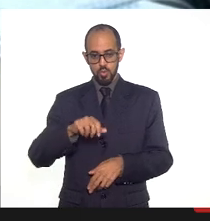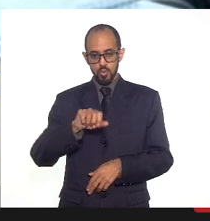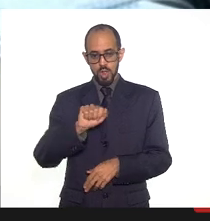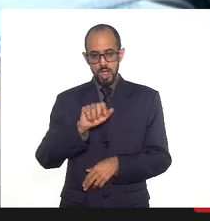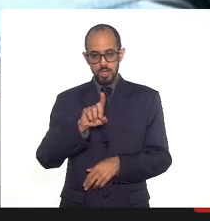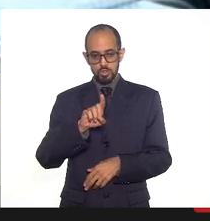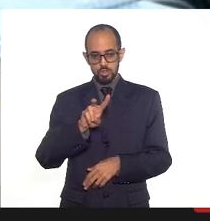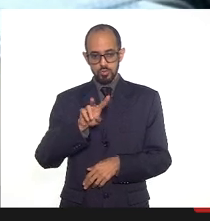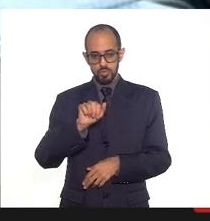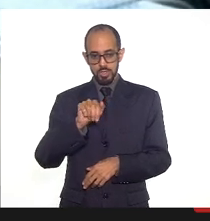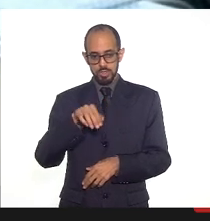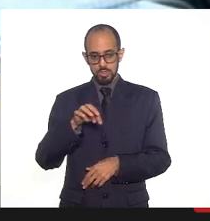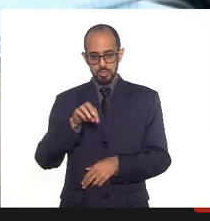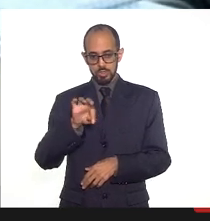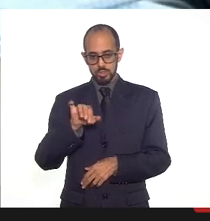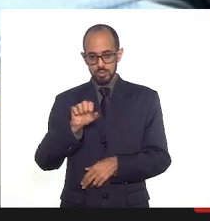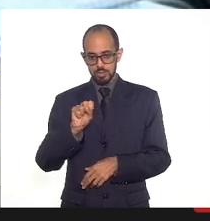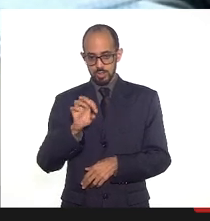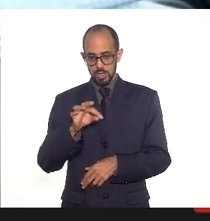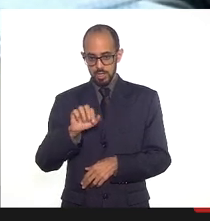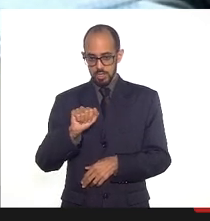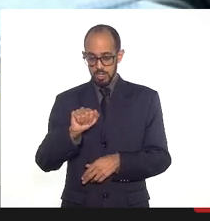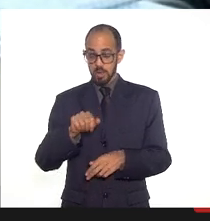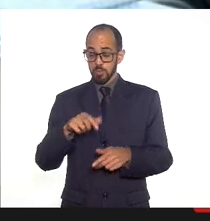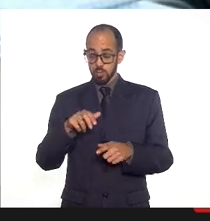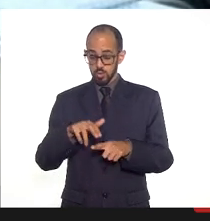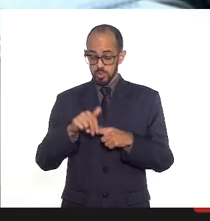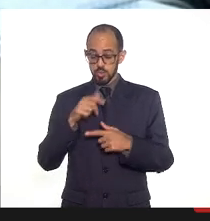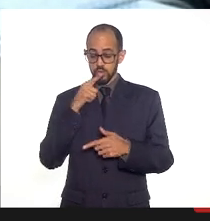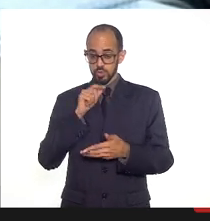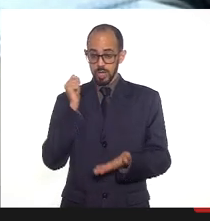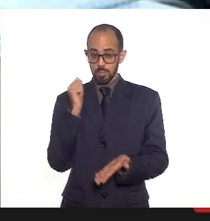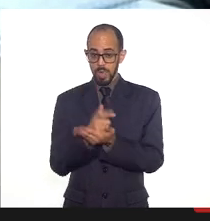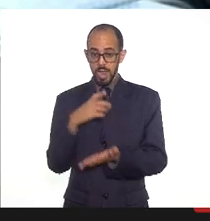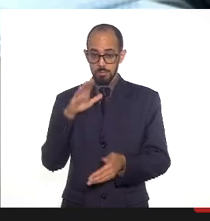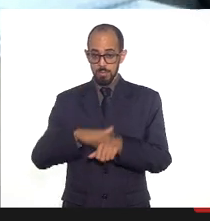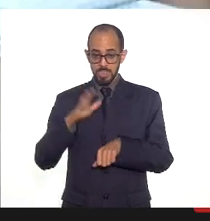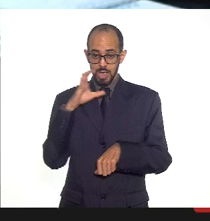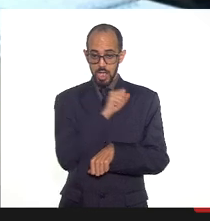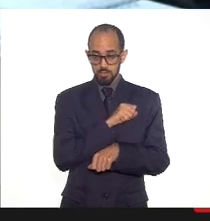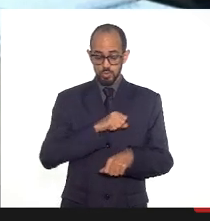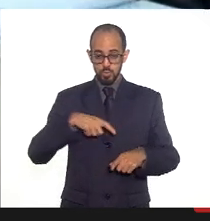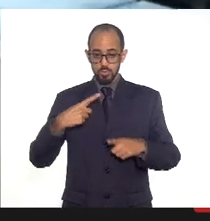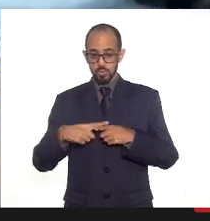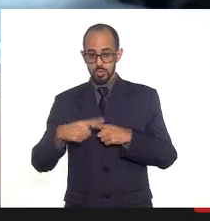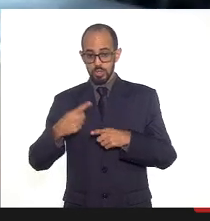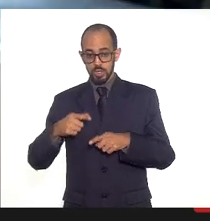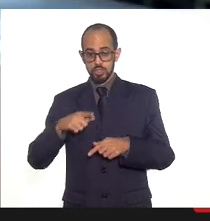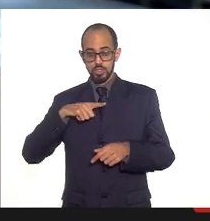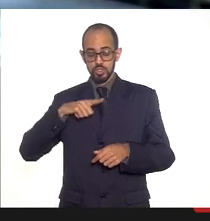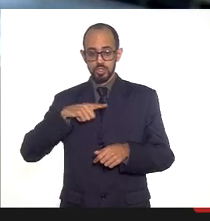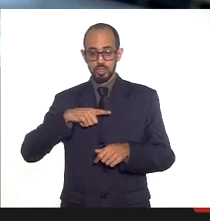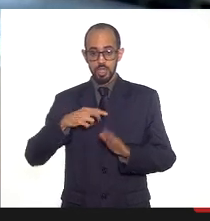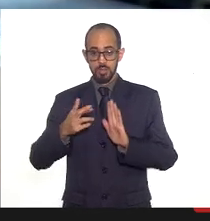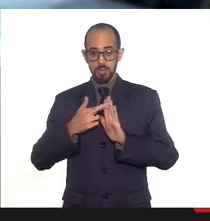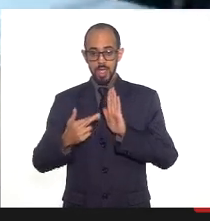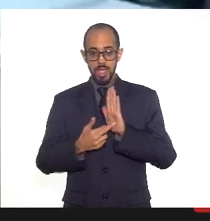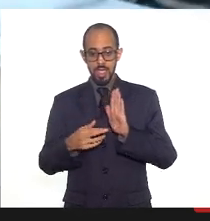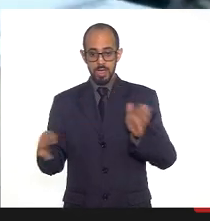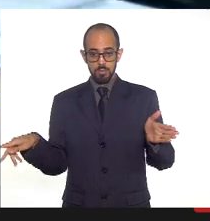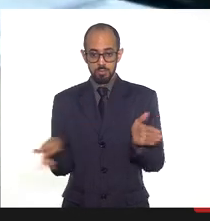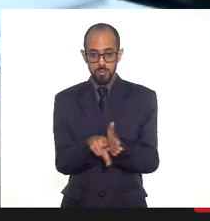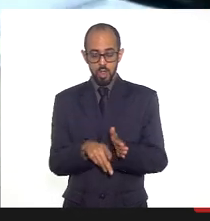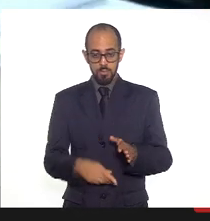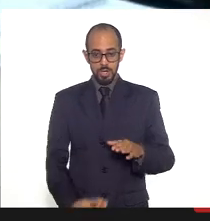pagamento passa a ser mais rápido, porque o TAC a gente precisa ter um rito próprio definido em alguns